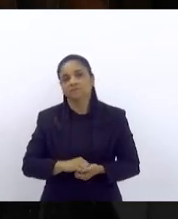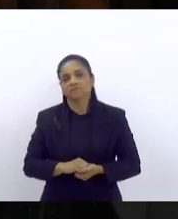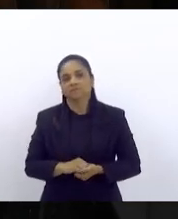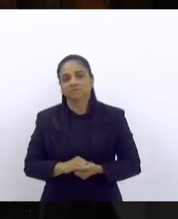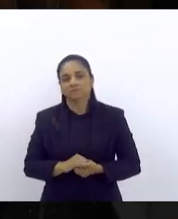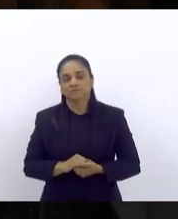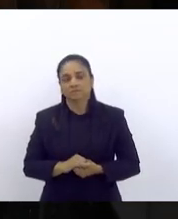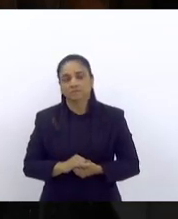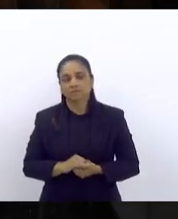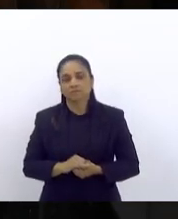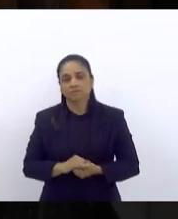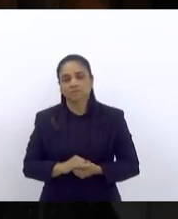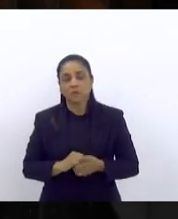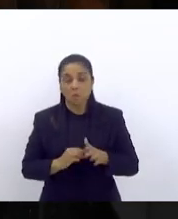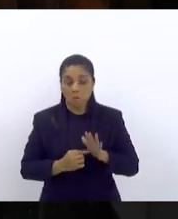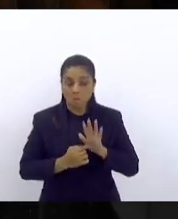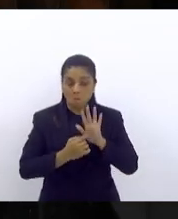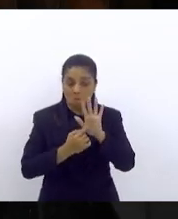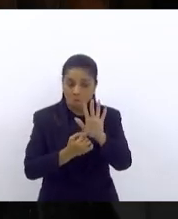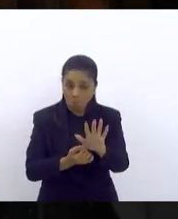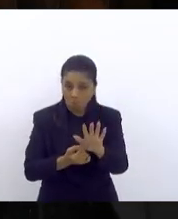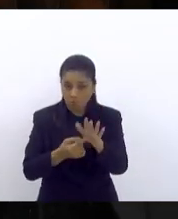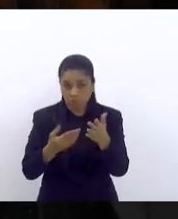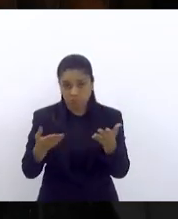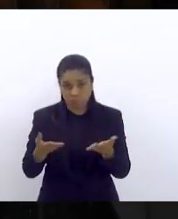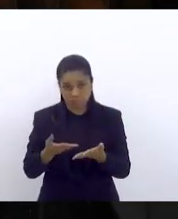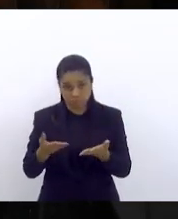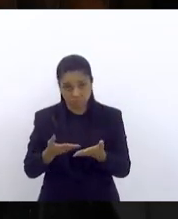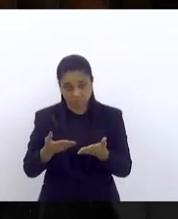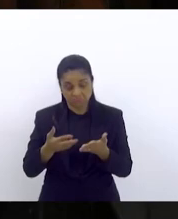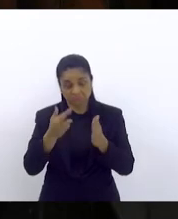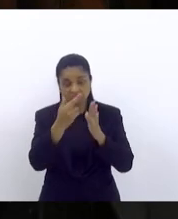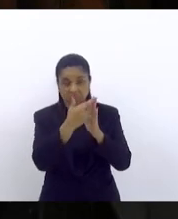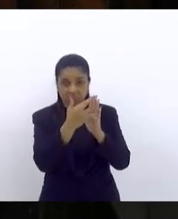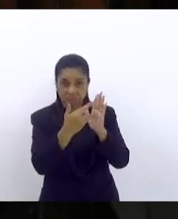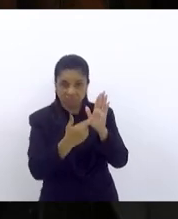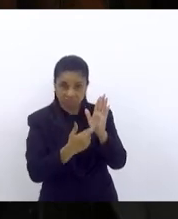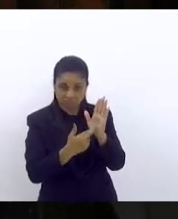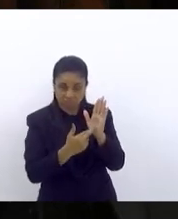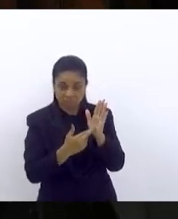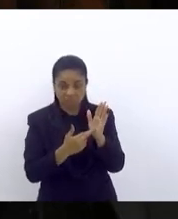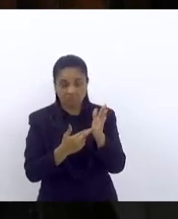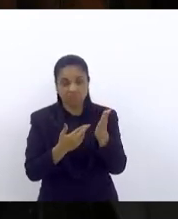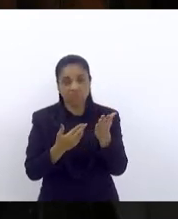tudo indica que essas medidas paliativas